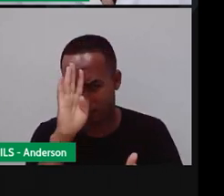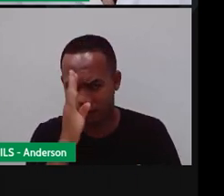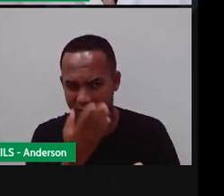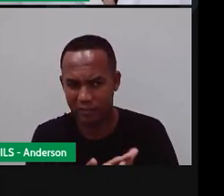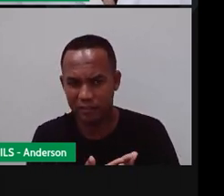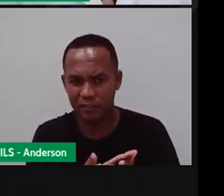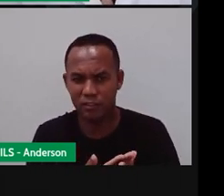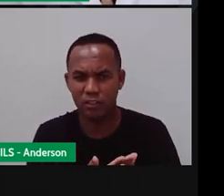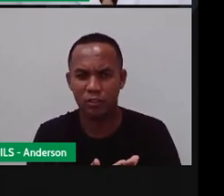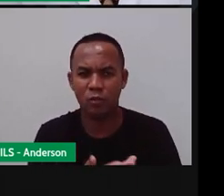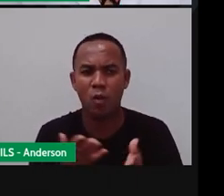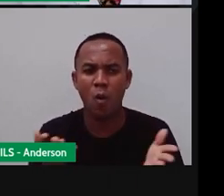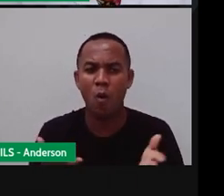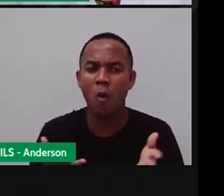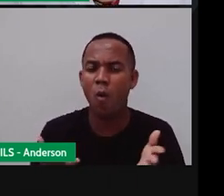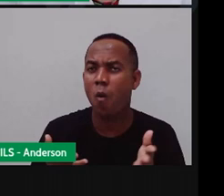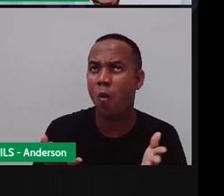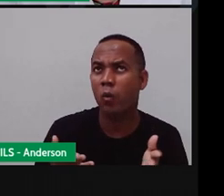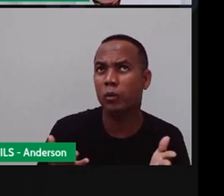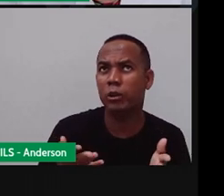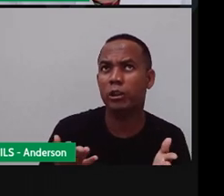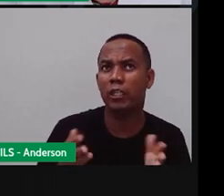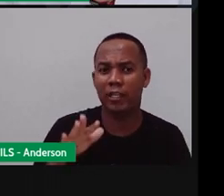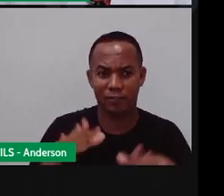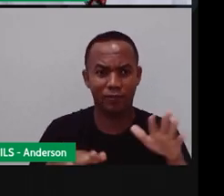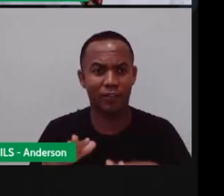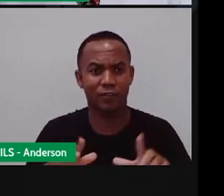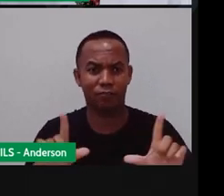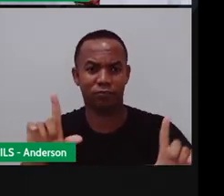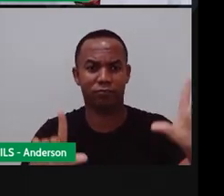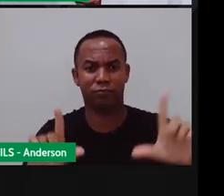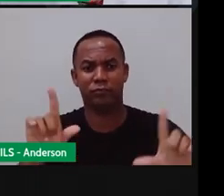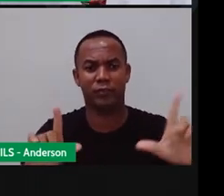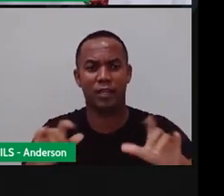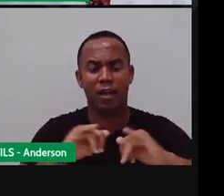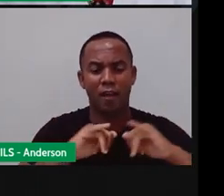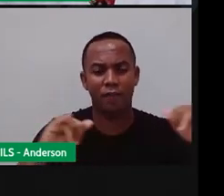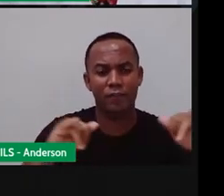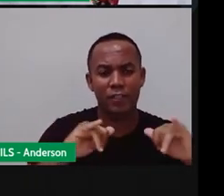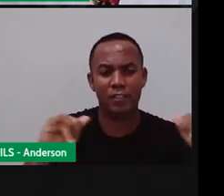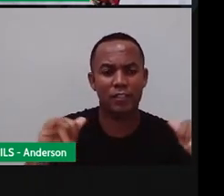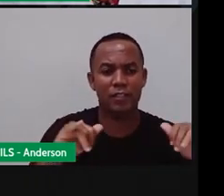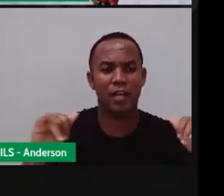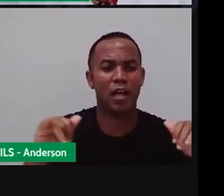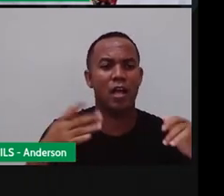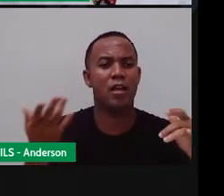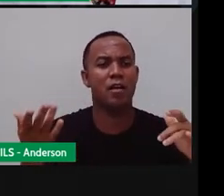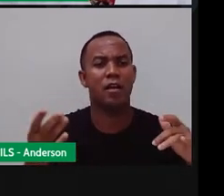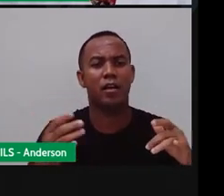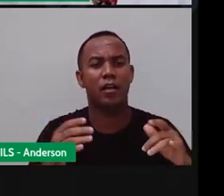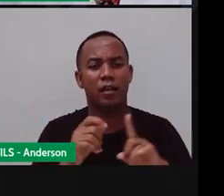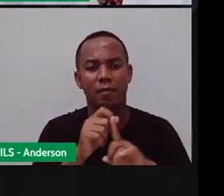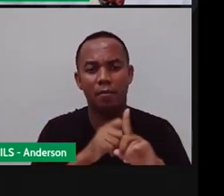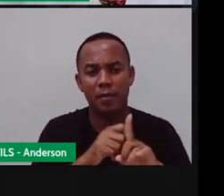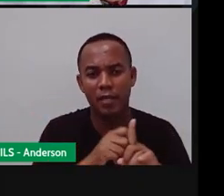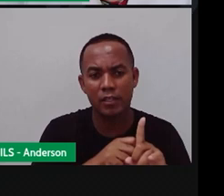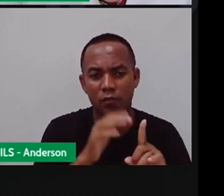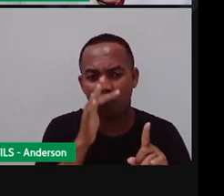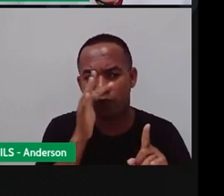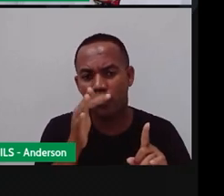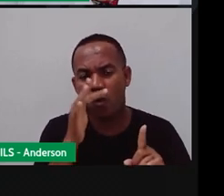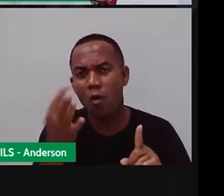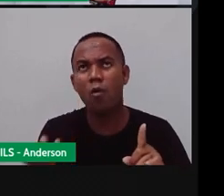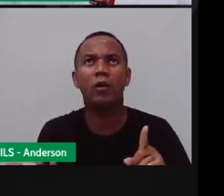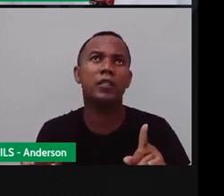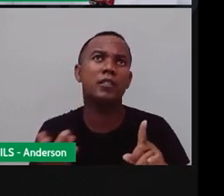Olha hoje tal horário começa a primavera Olha hoje acaba o verão Olha hoje começa